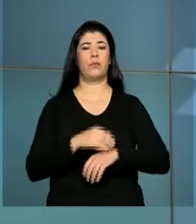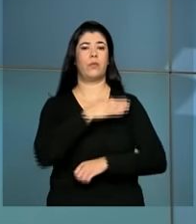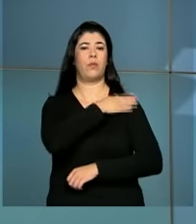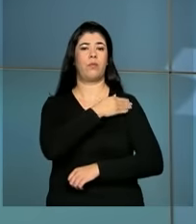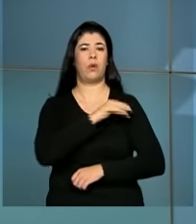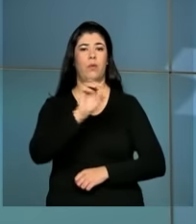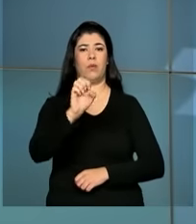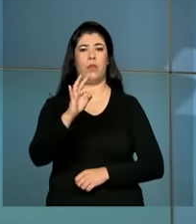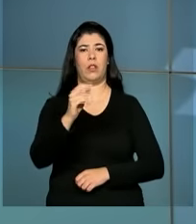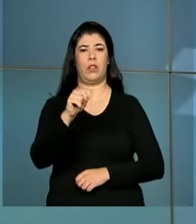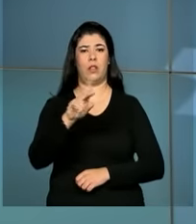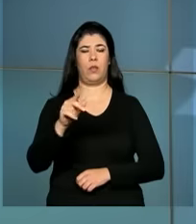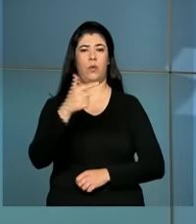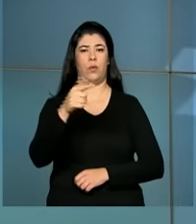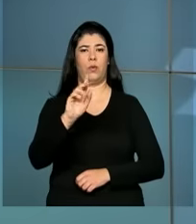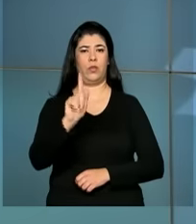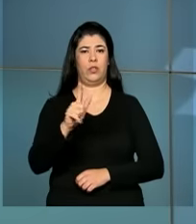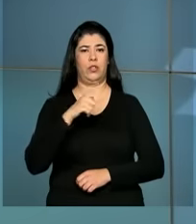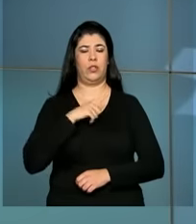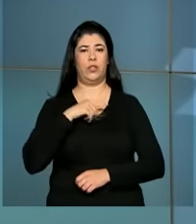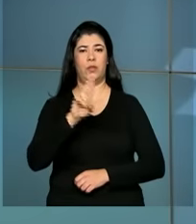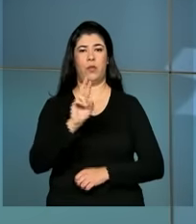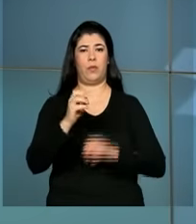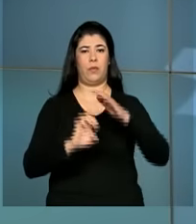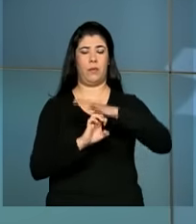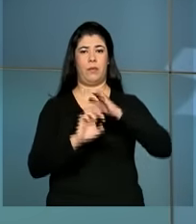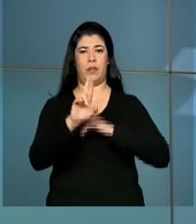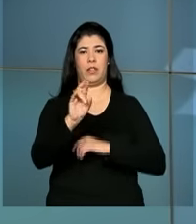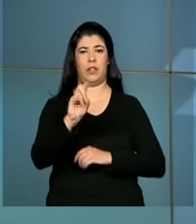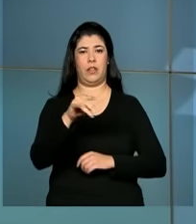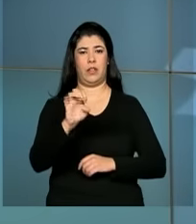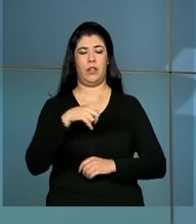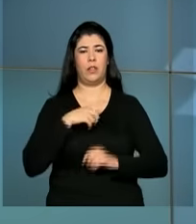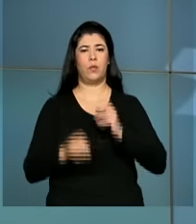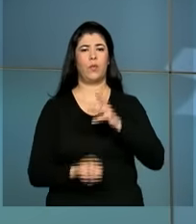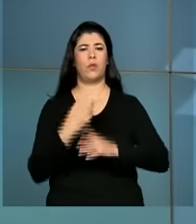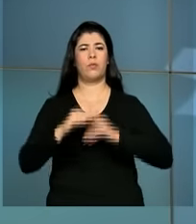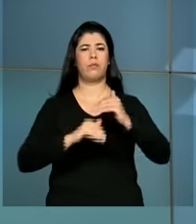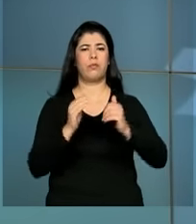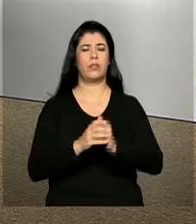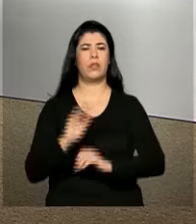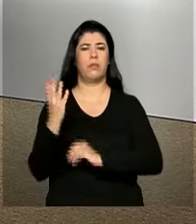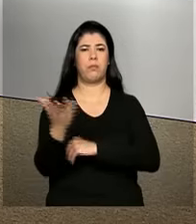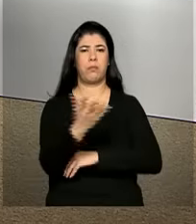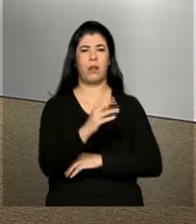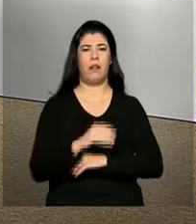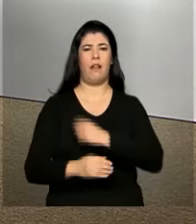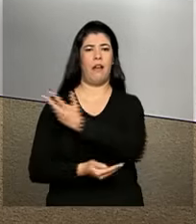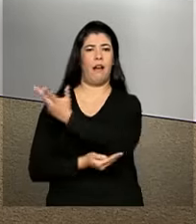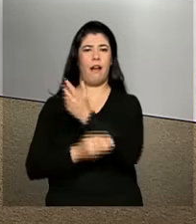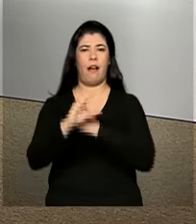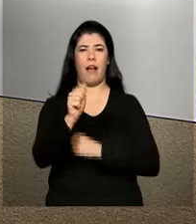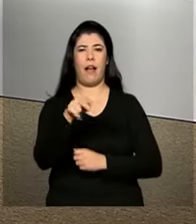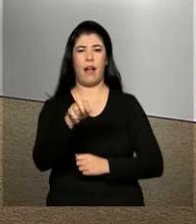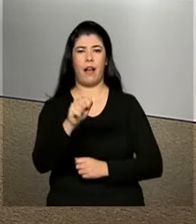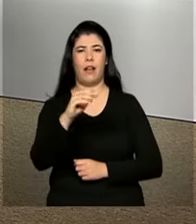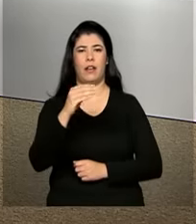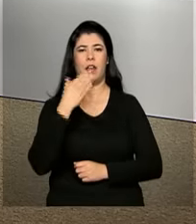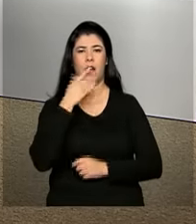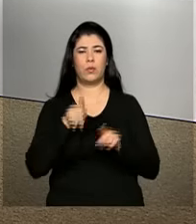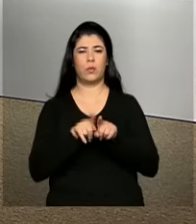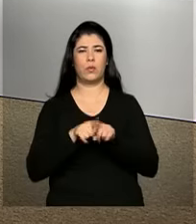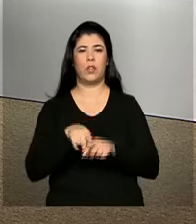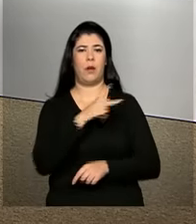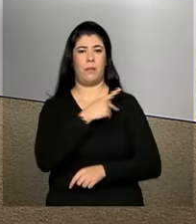energia. O biocombustível é gerado a partir de palha e bagaço da cana-de-açúcar. A presidenta Dilma Rousseff participa da